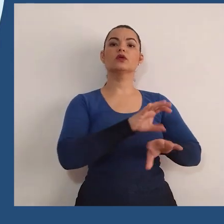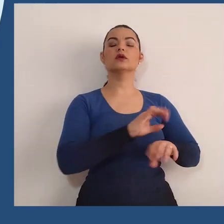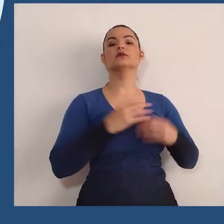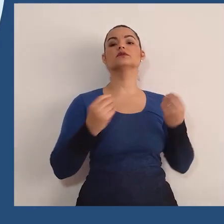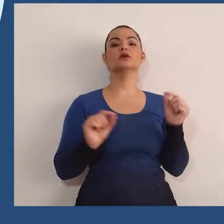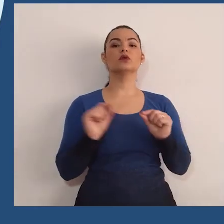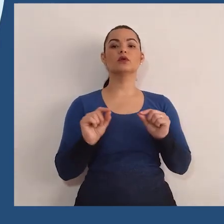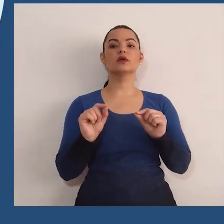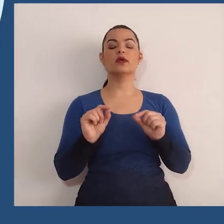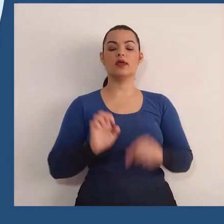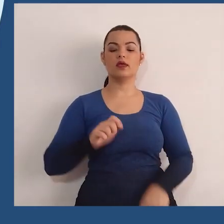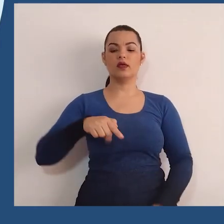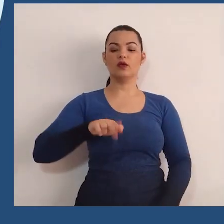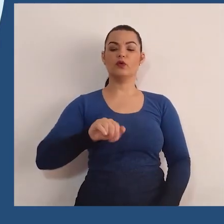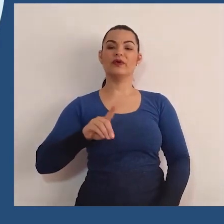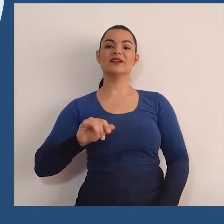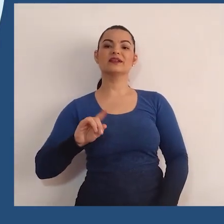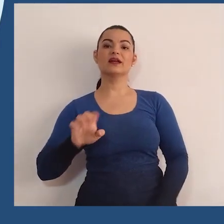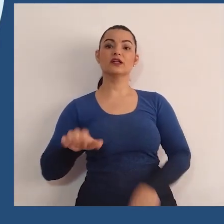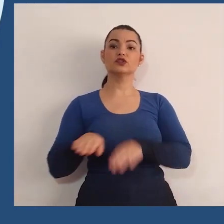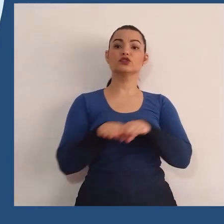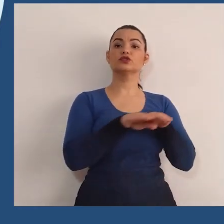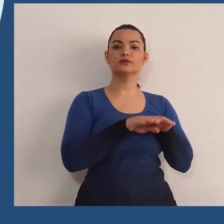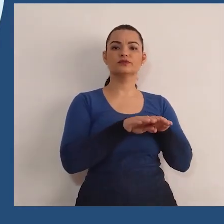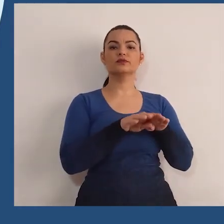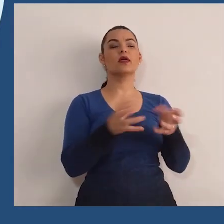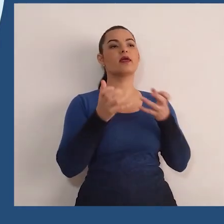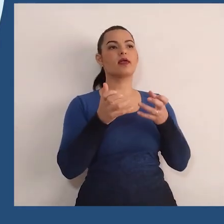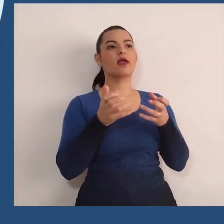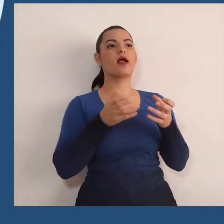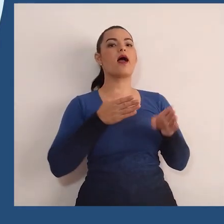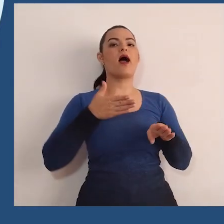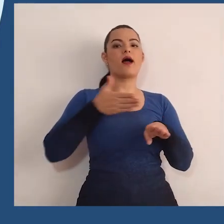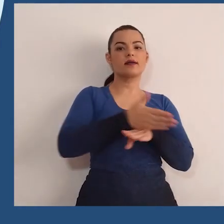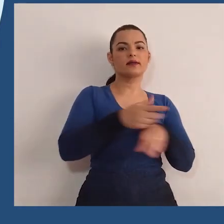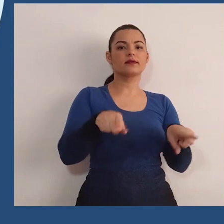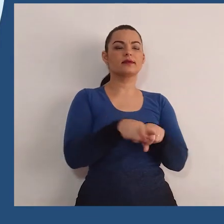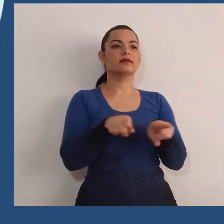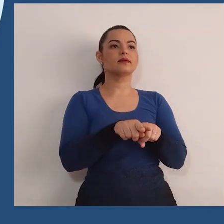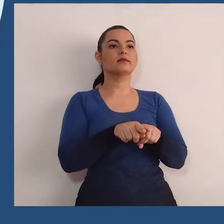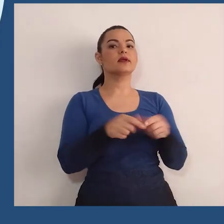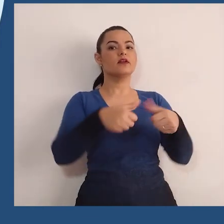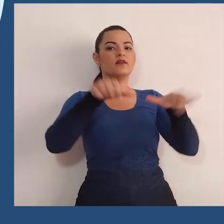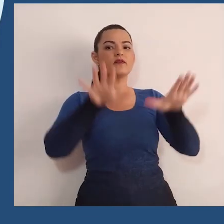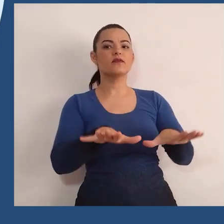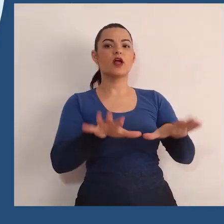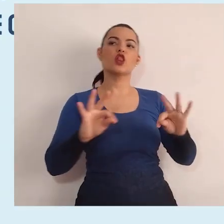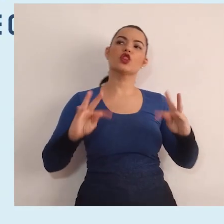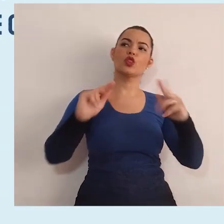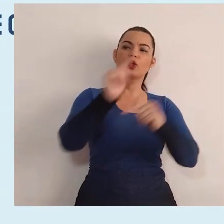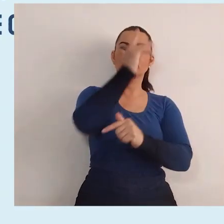na educação busca oportunizar acesso e permanência para todos os indivíduos.